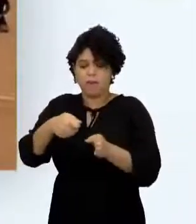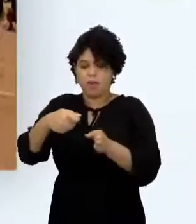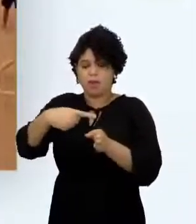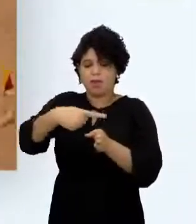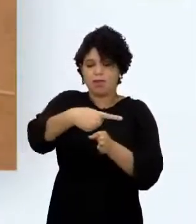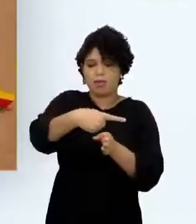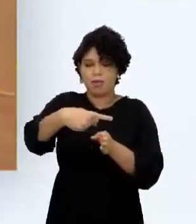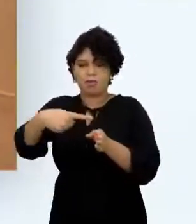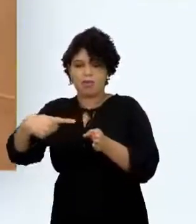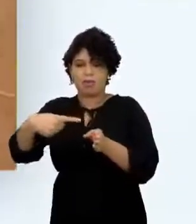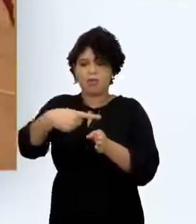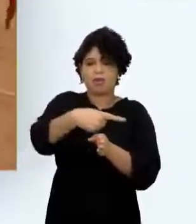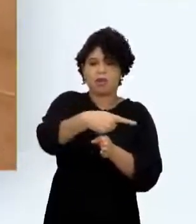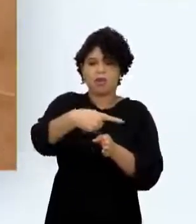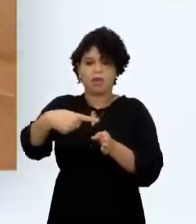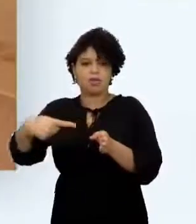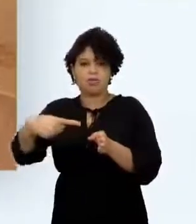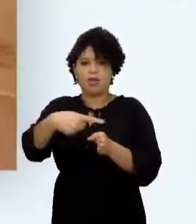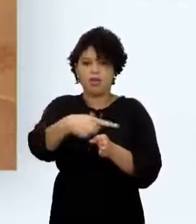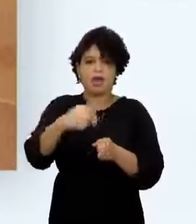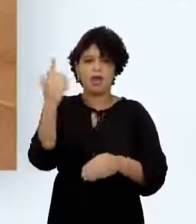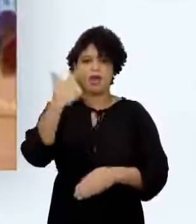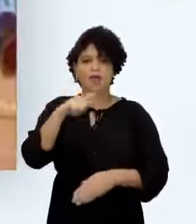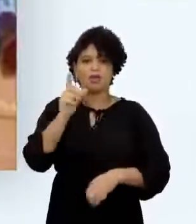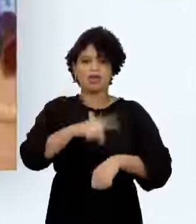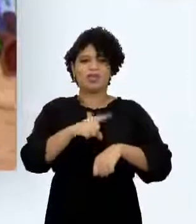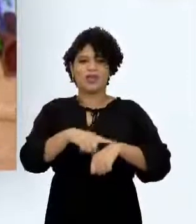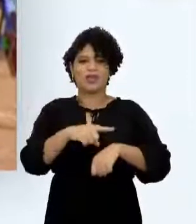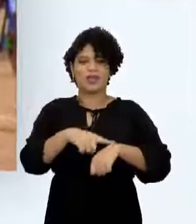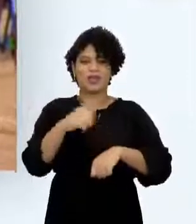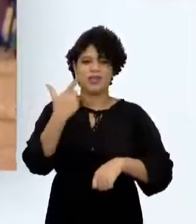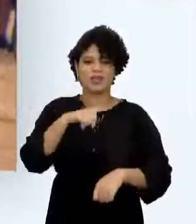corda Para o seu lado do campo, antes do tempo acabar